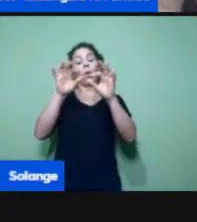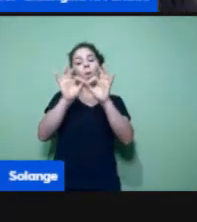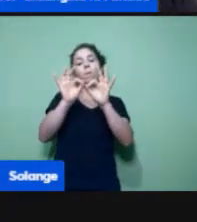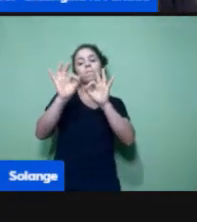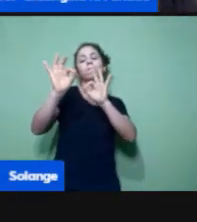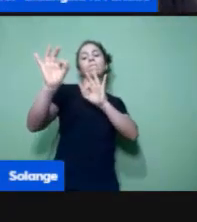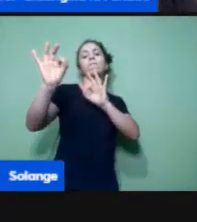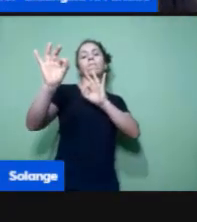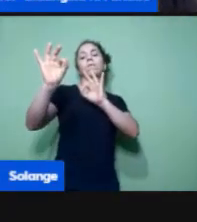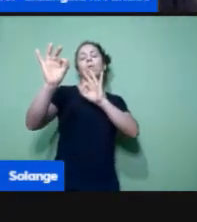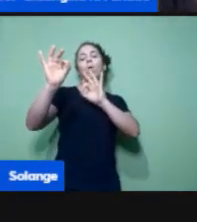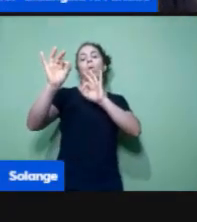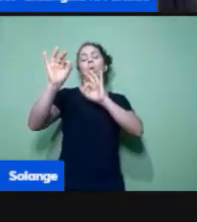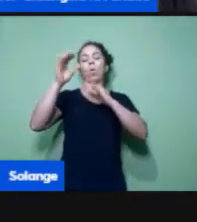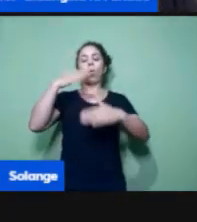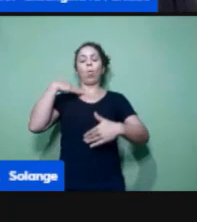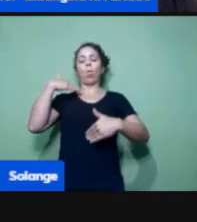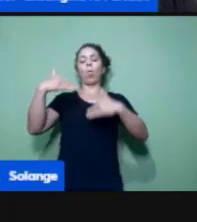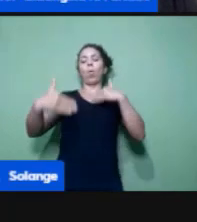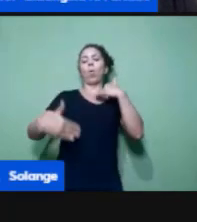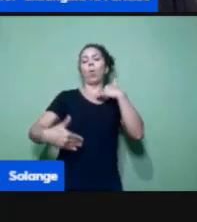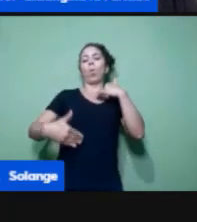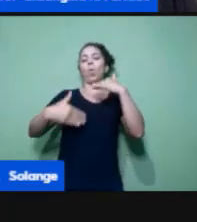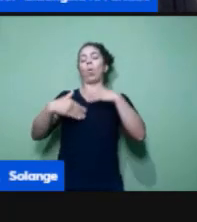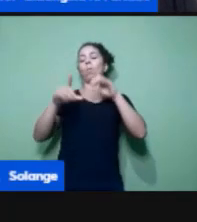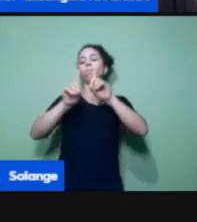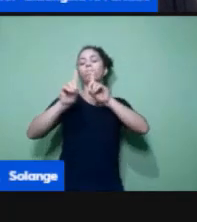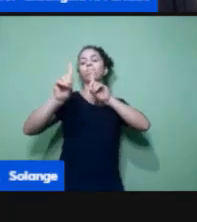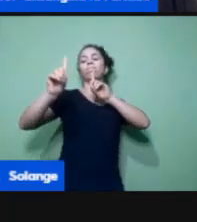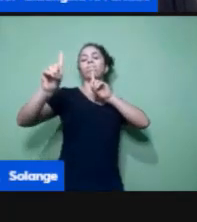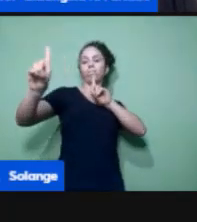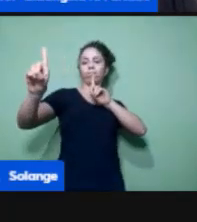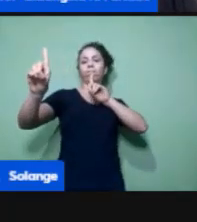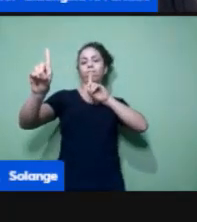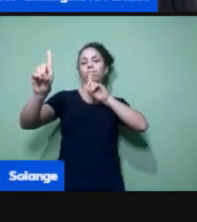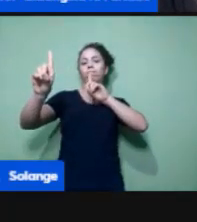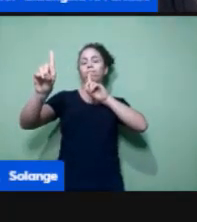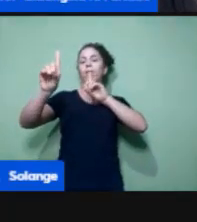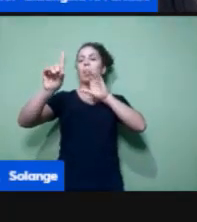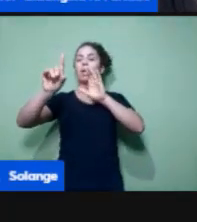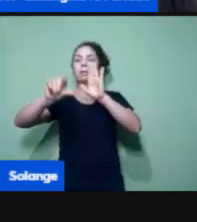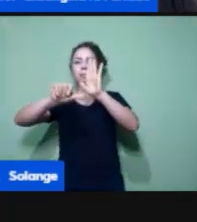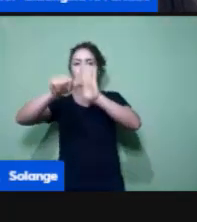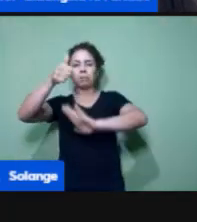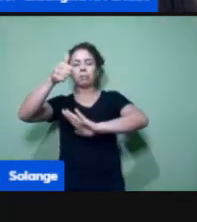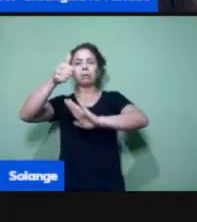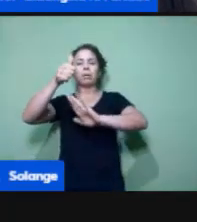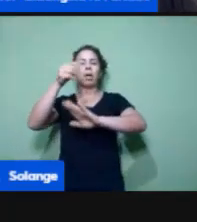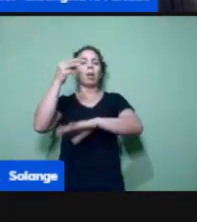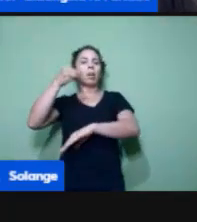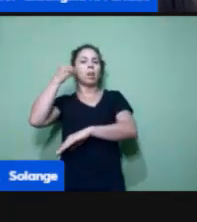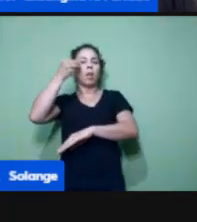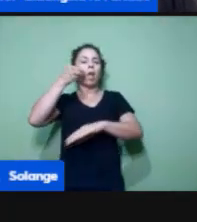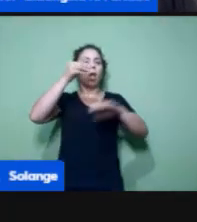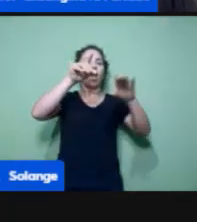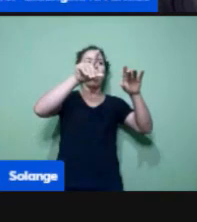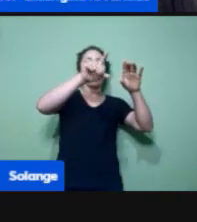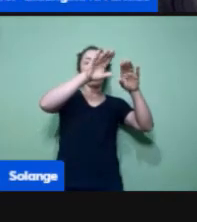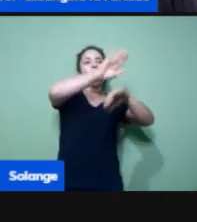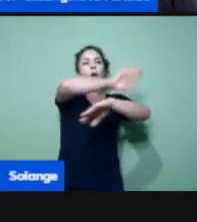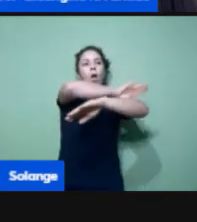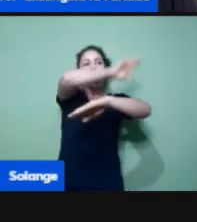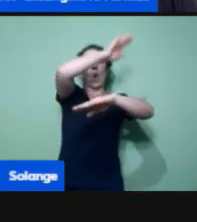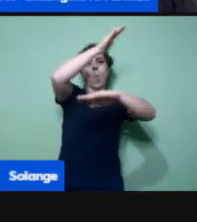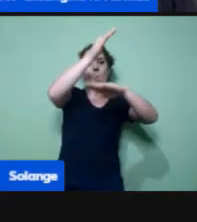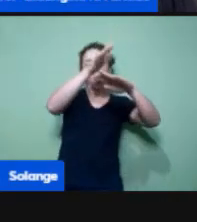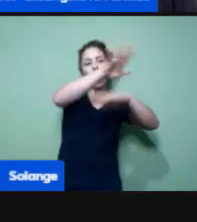vamos colocar. Eu já acabei de dar um exemplo agora. Primeiramente, tenta lá na quadra ou no pátio, o espaço que você for